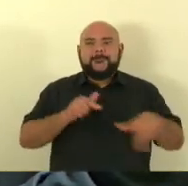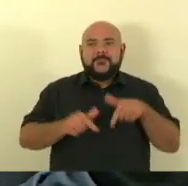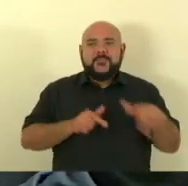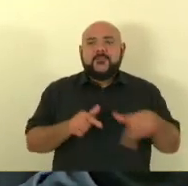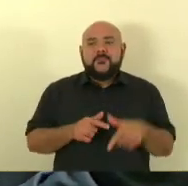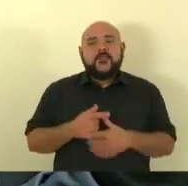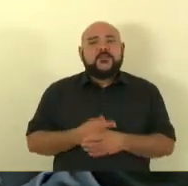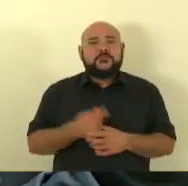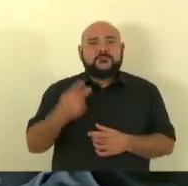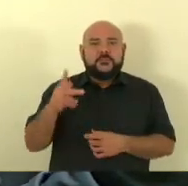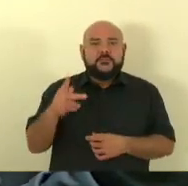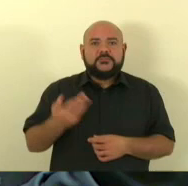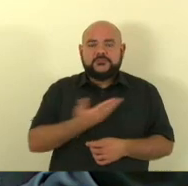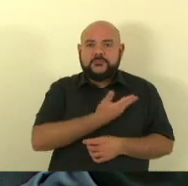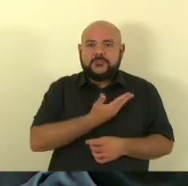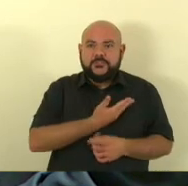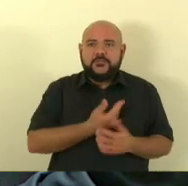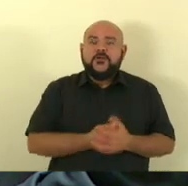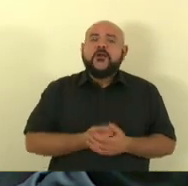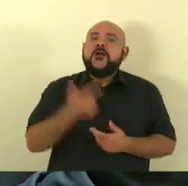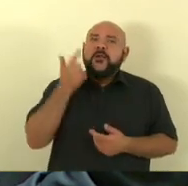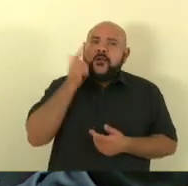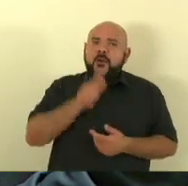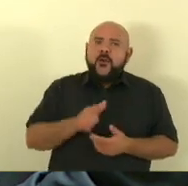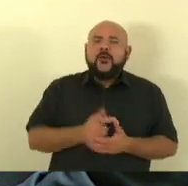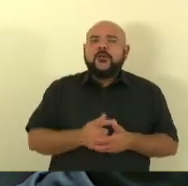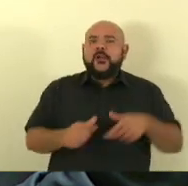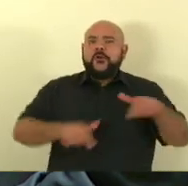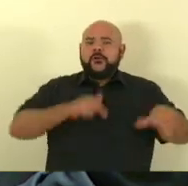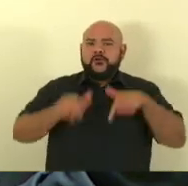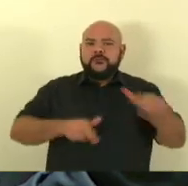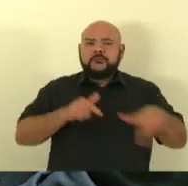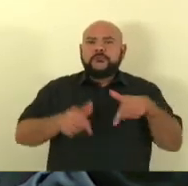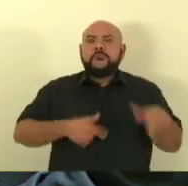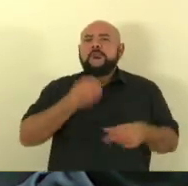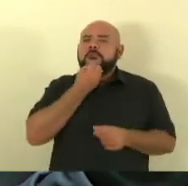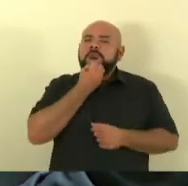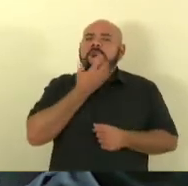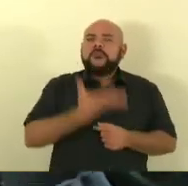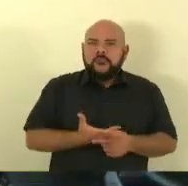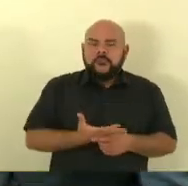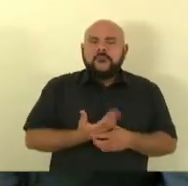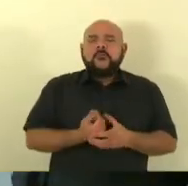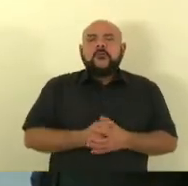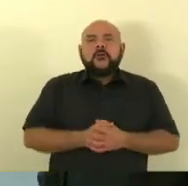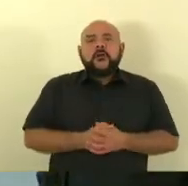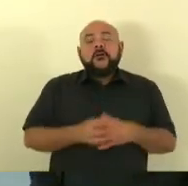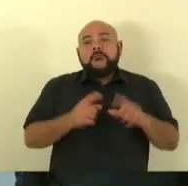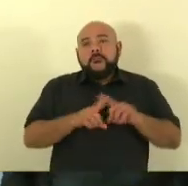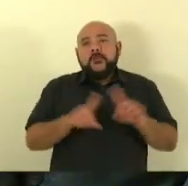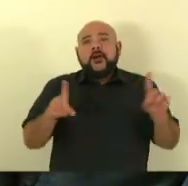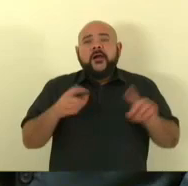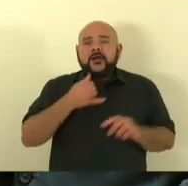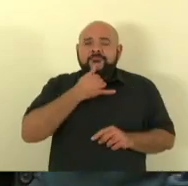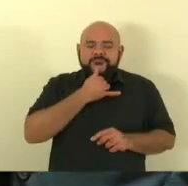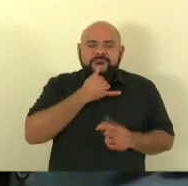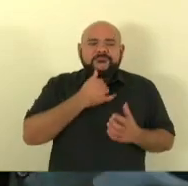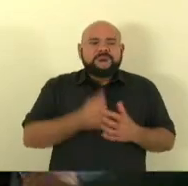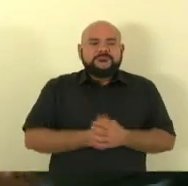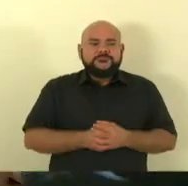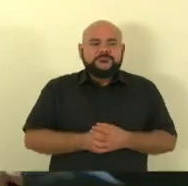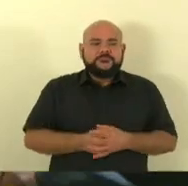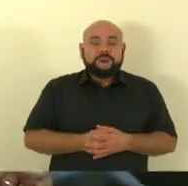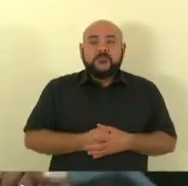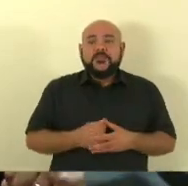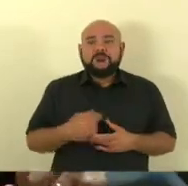Baense nós conseguimos uma boa gestão uma gestão exitosa nos dois primeiros anos infelizmente nós não estivemos muito à frente né